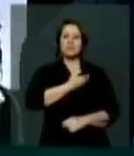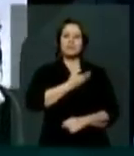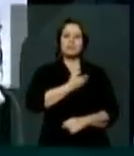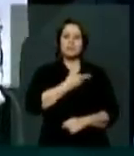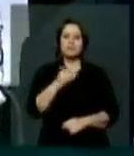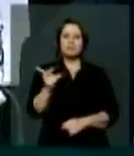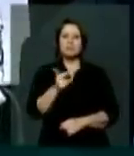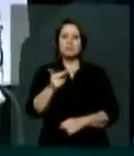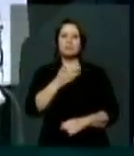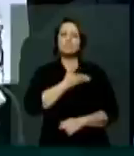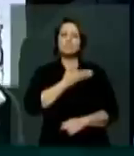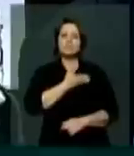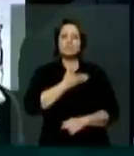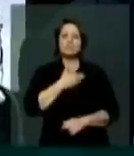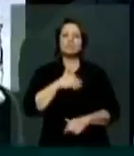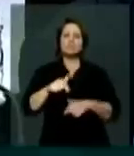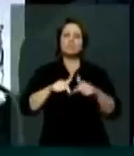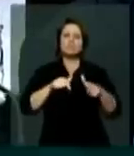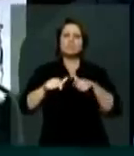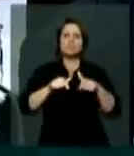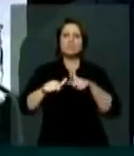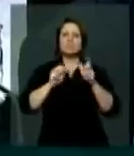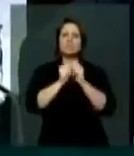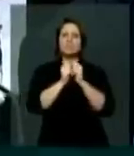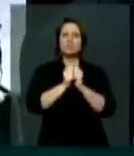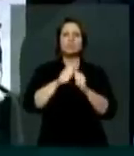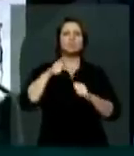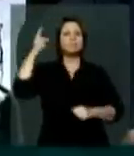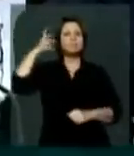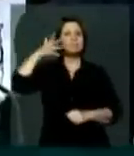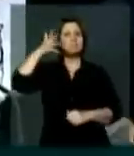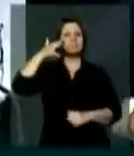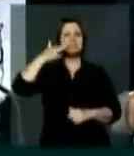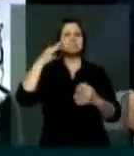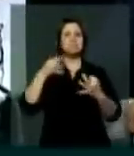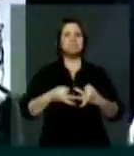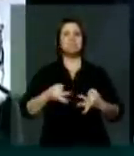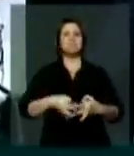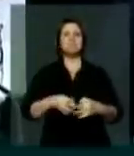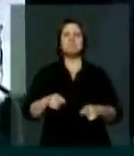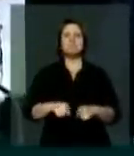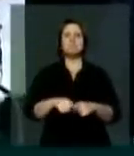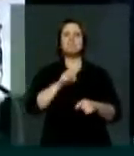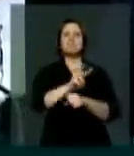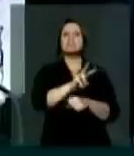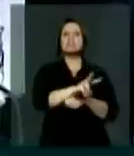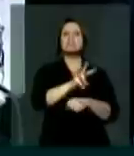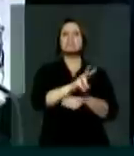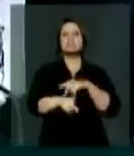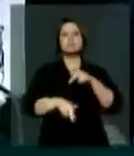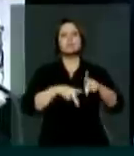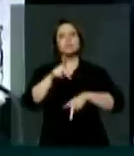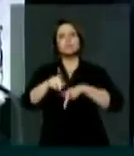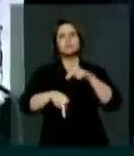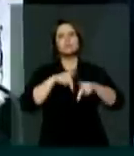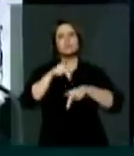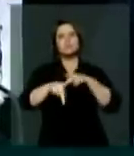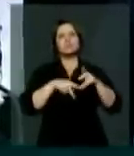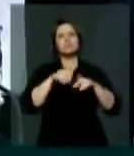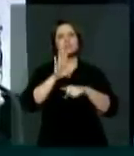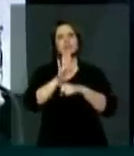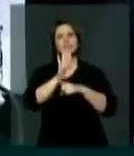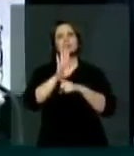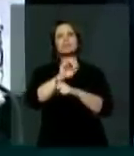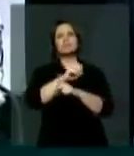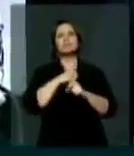fizeram amigos, também exerceram a boa política, defendendo seu povo em busca de justiça